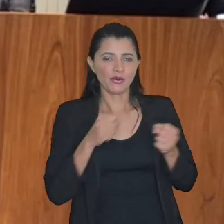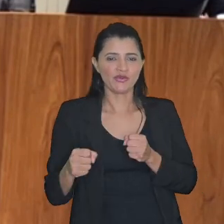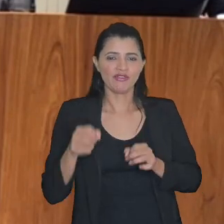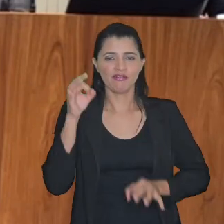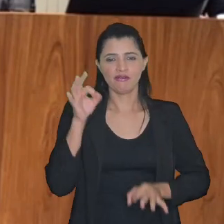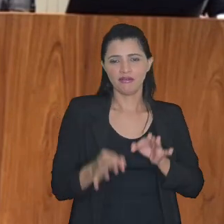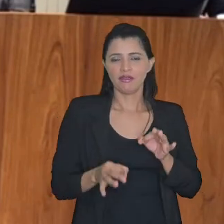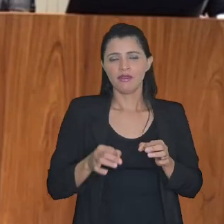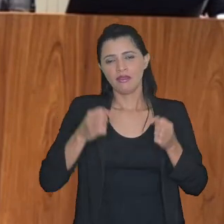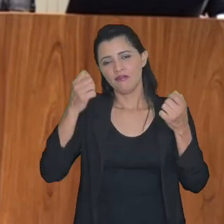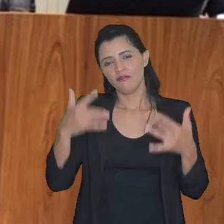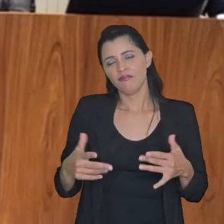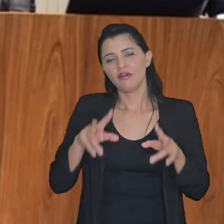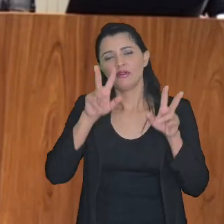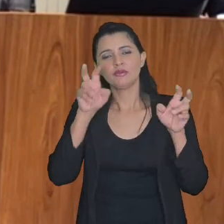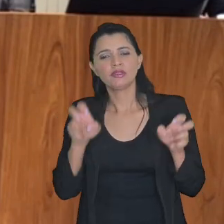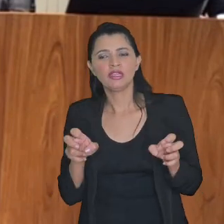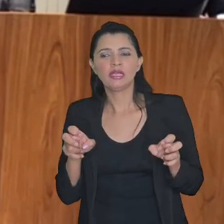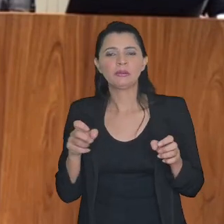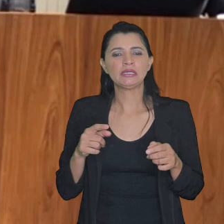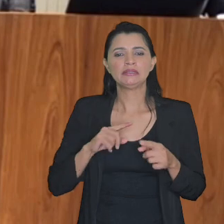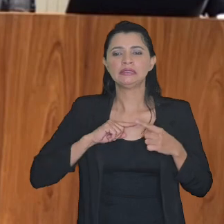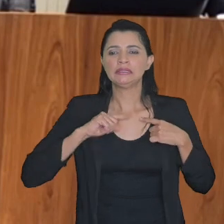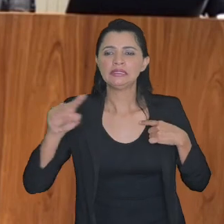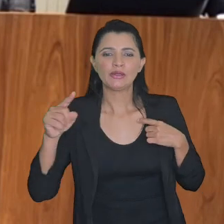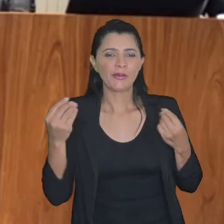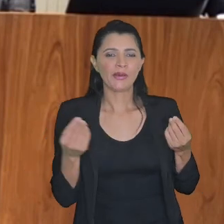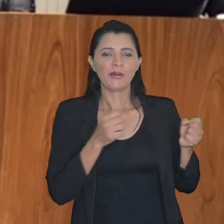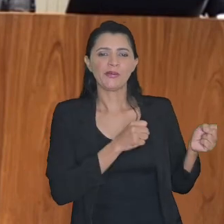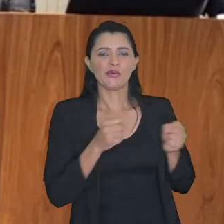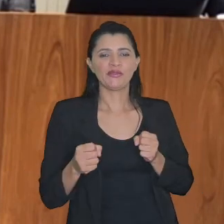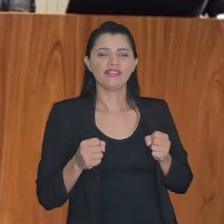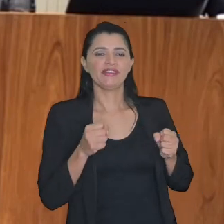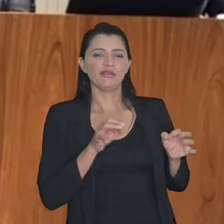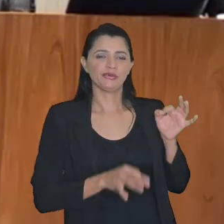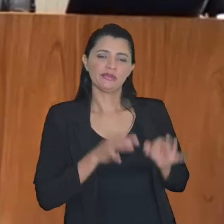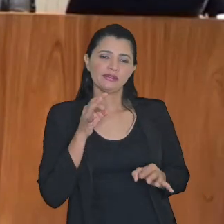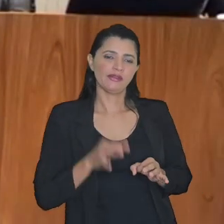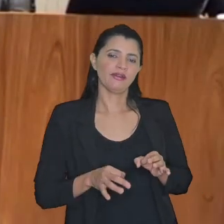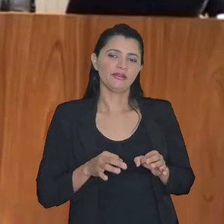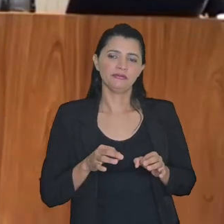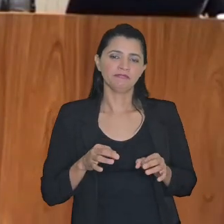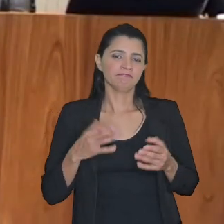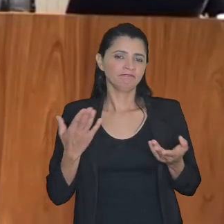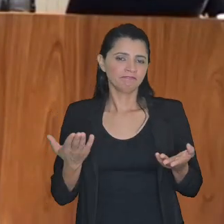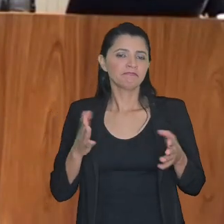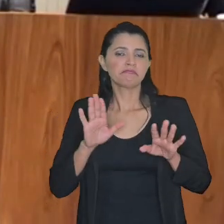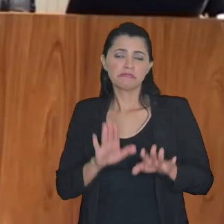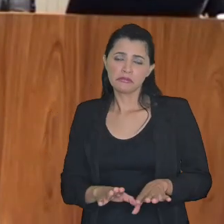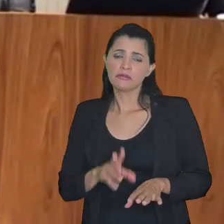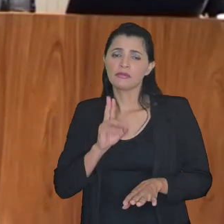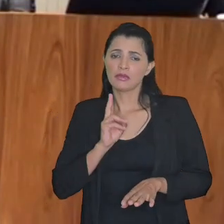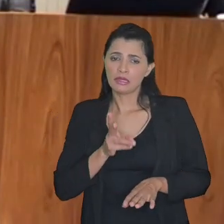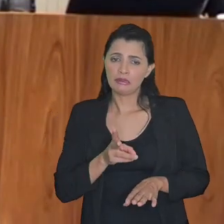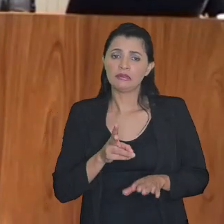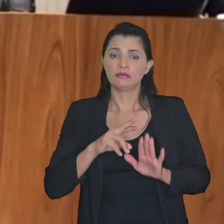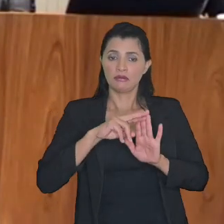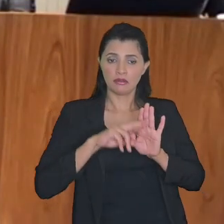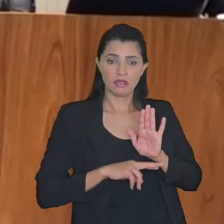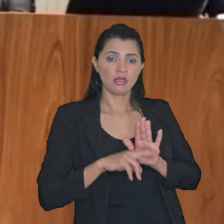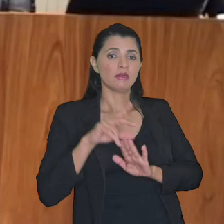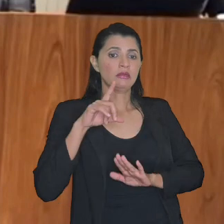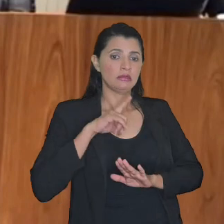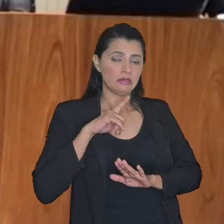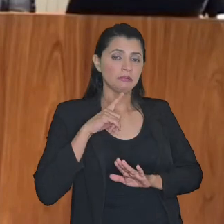judiciário falando de alguma coisa que não diz respeito ao poder judiciário mas que em rigor